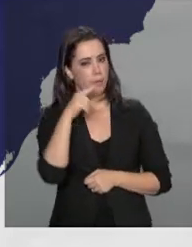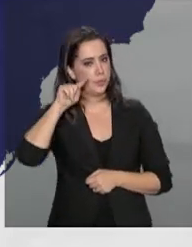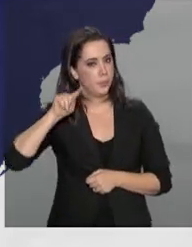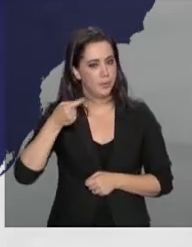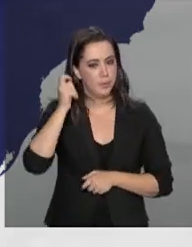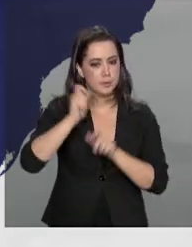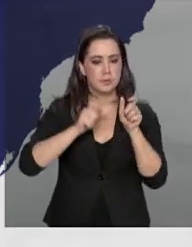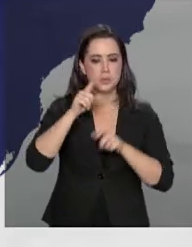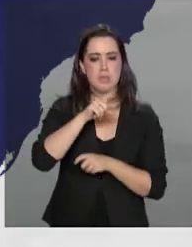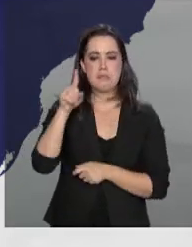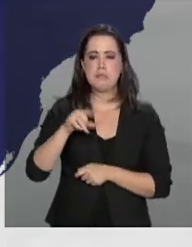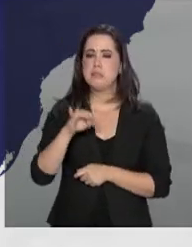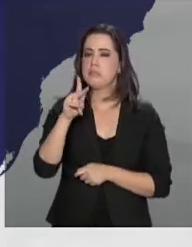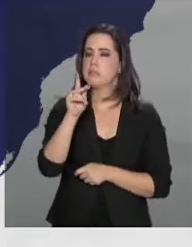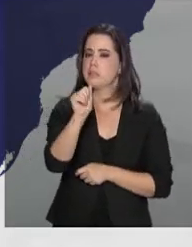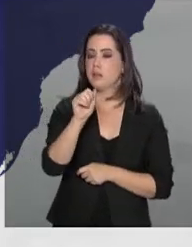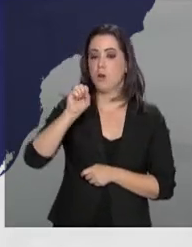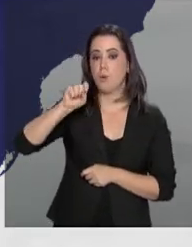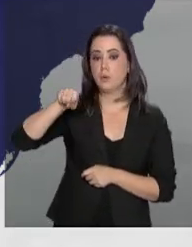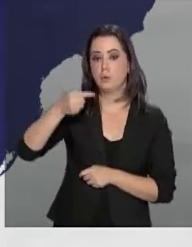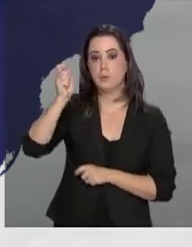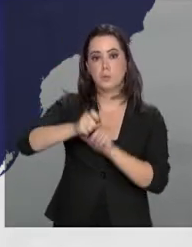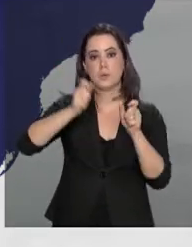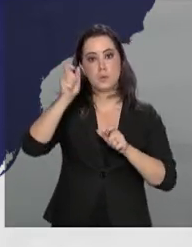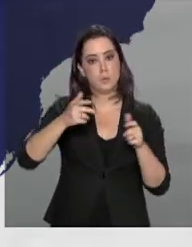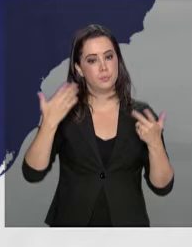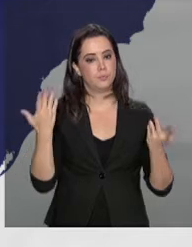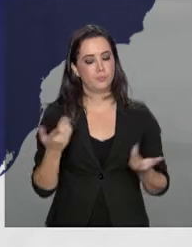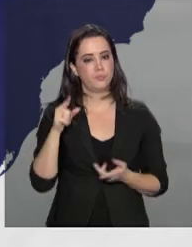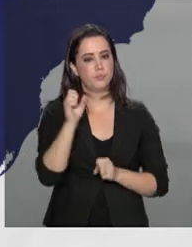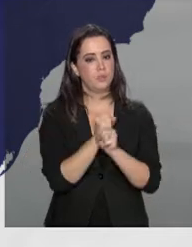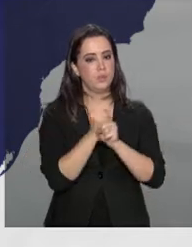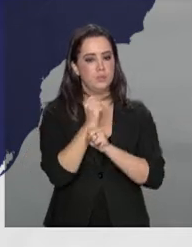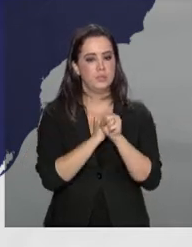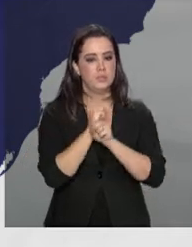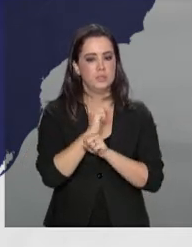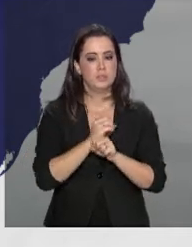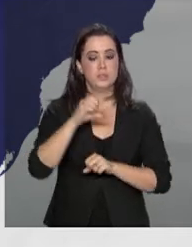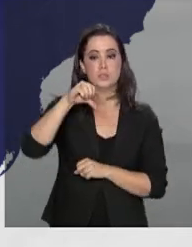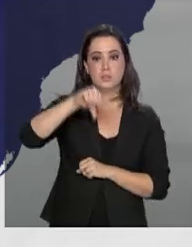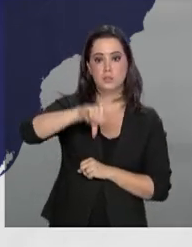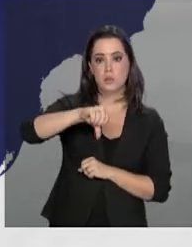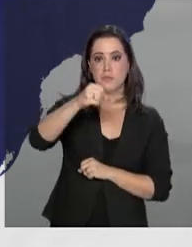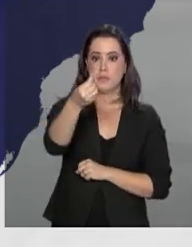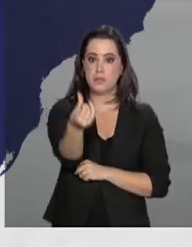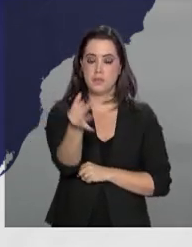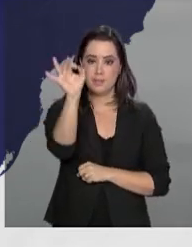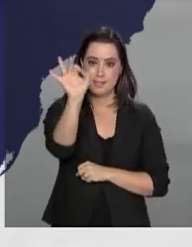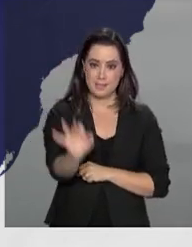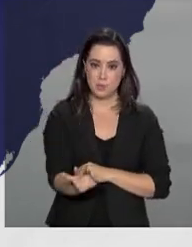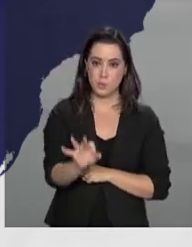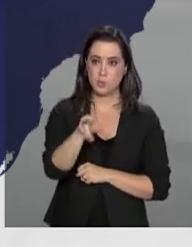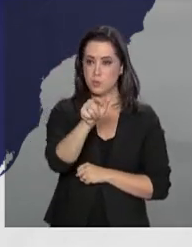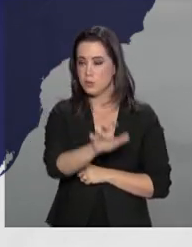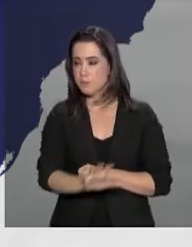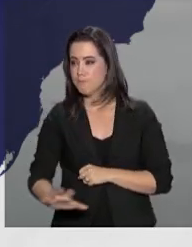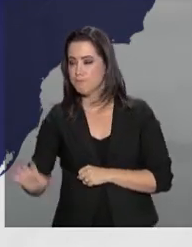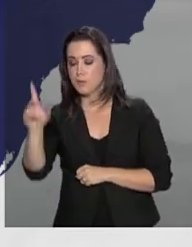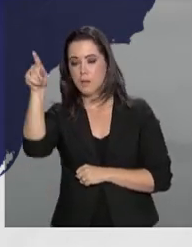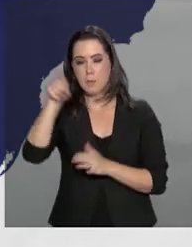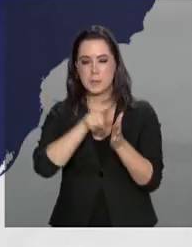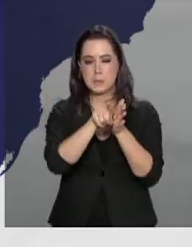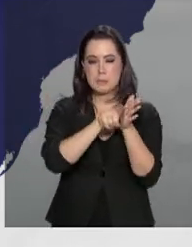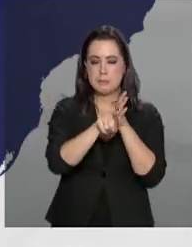zika, cerca de 8 mil pessoas. Neste ano, 96% das cidades brasileiras fizeram algum